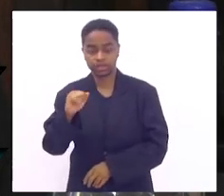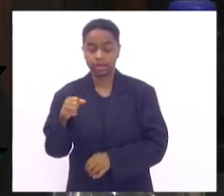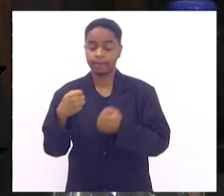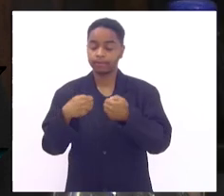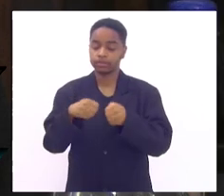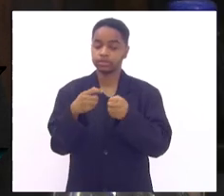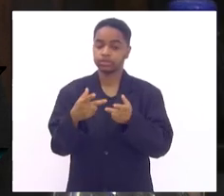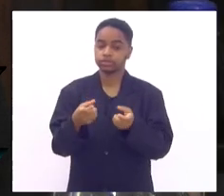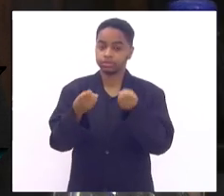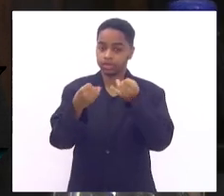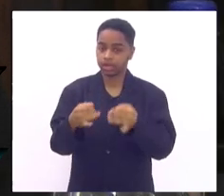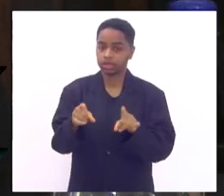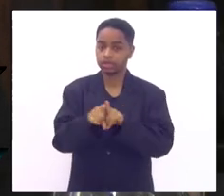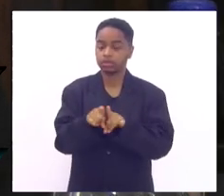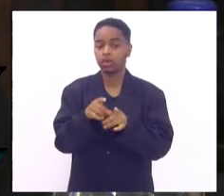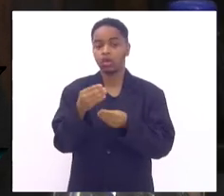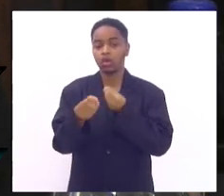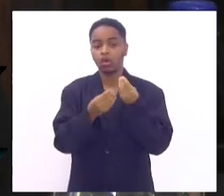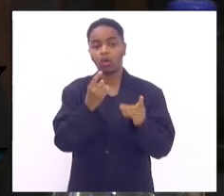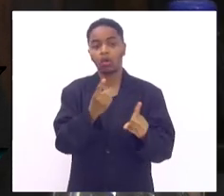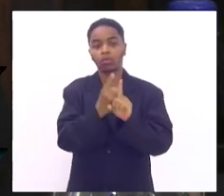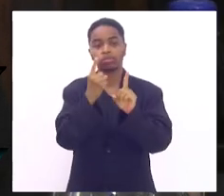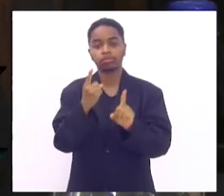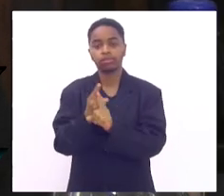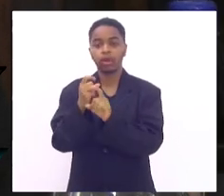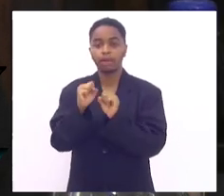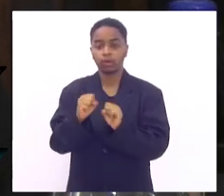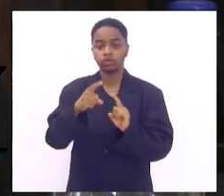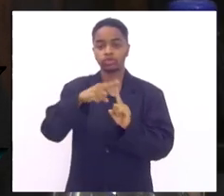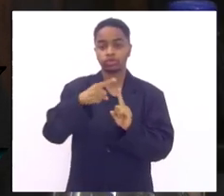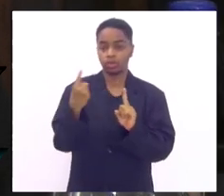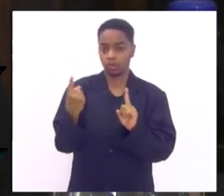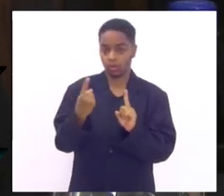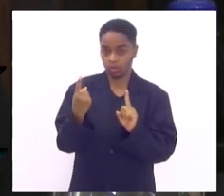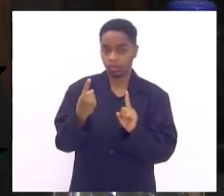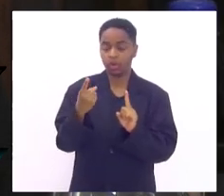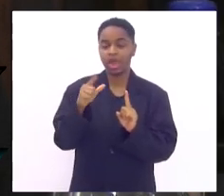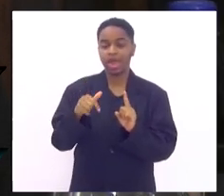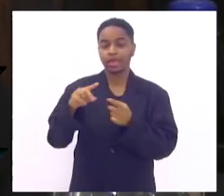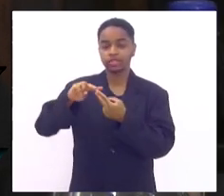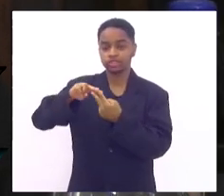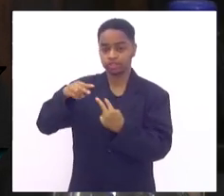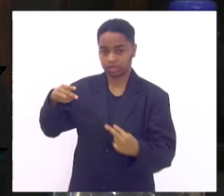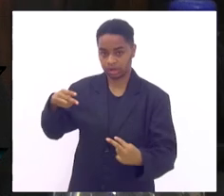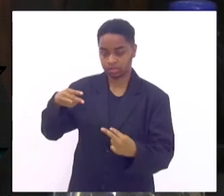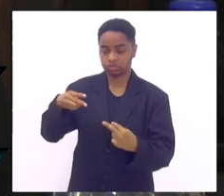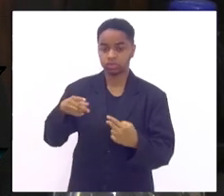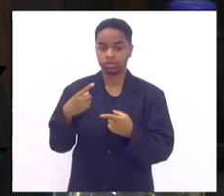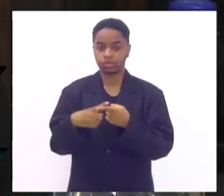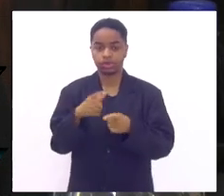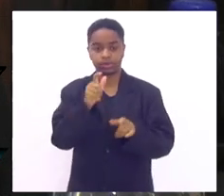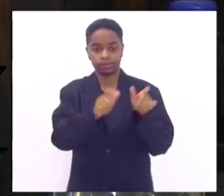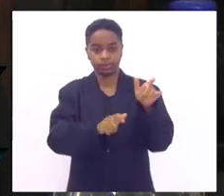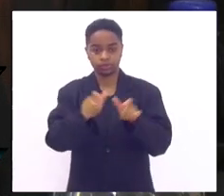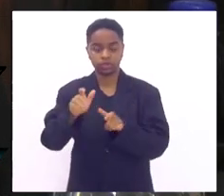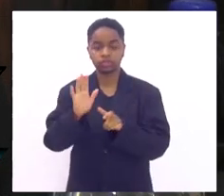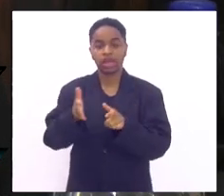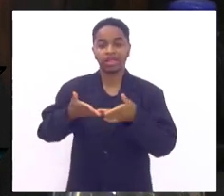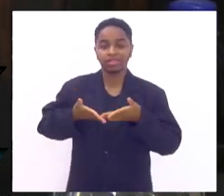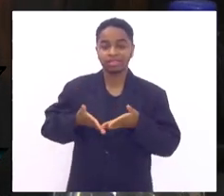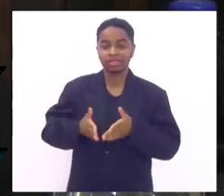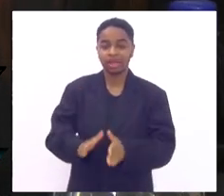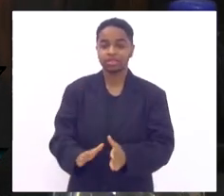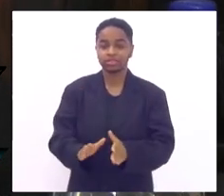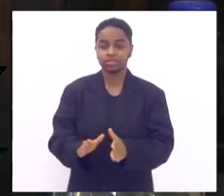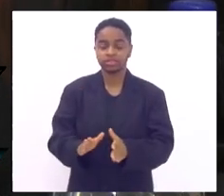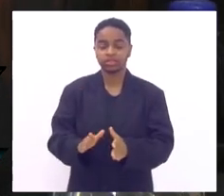diabetes como falou a Regina ele pode ser um diabético do tipo 1 que é aquele genético que o paciente ele nasce sem a